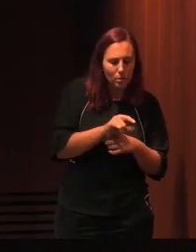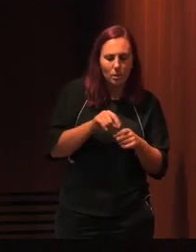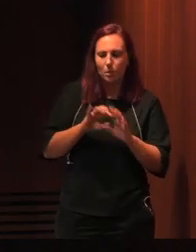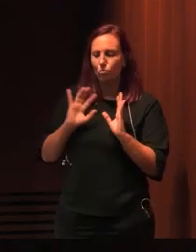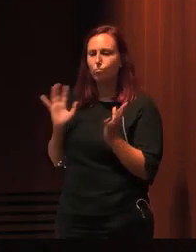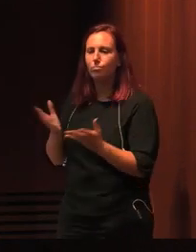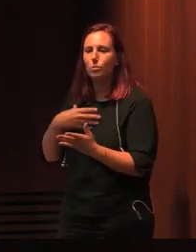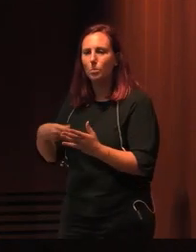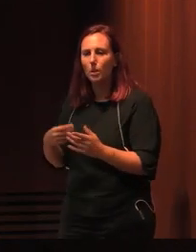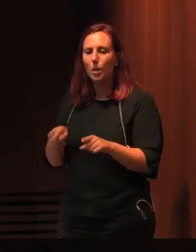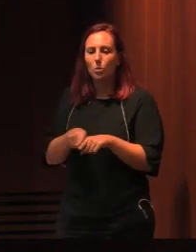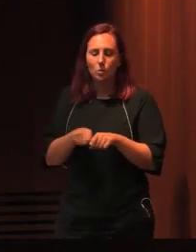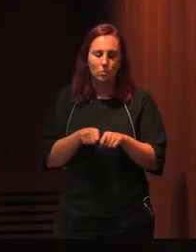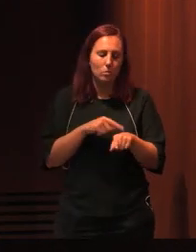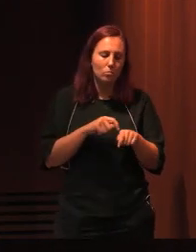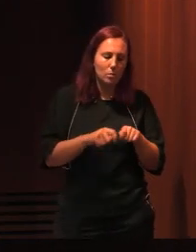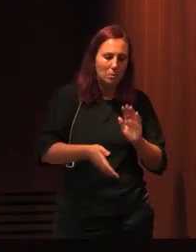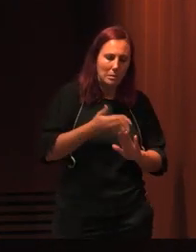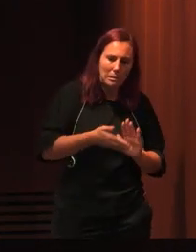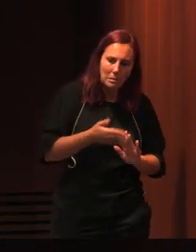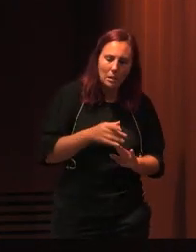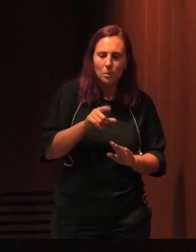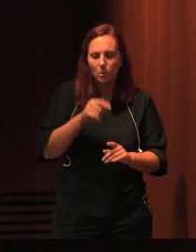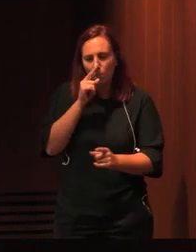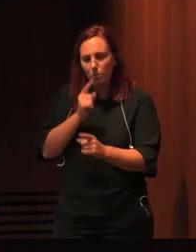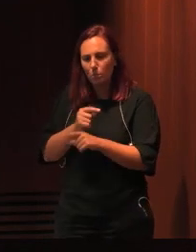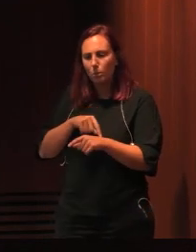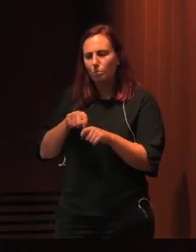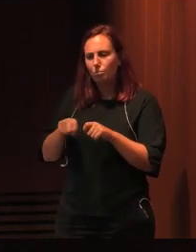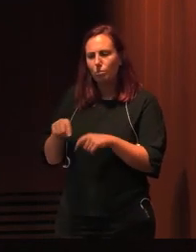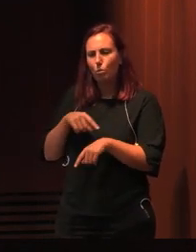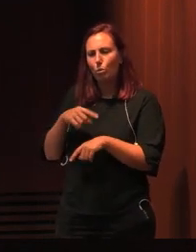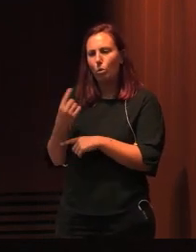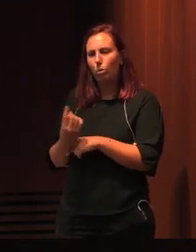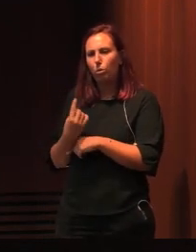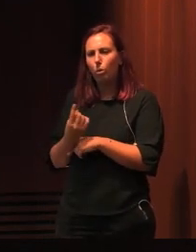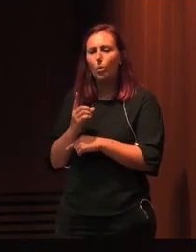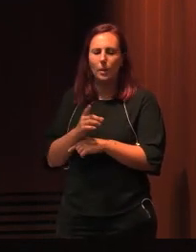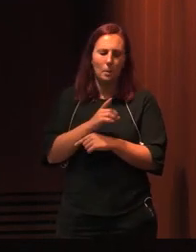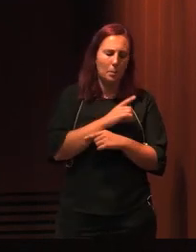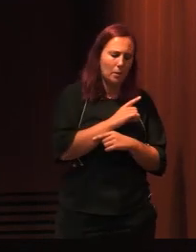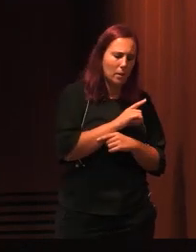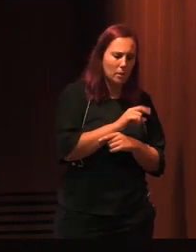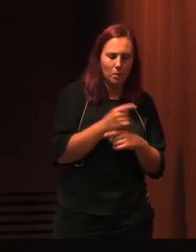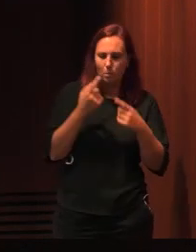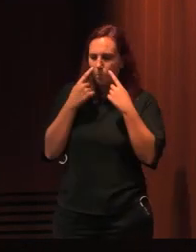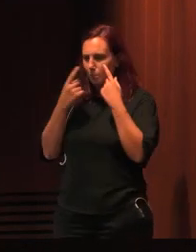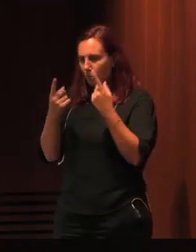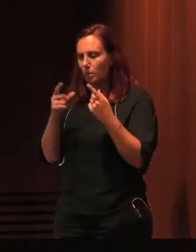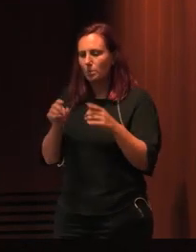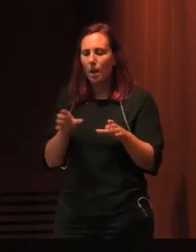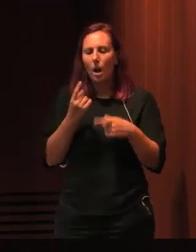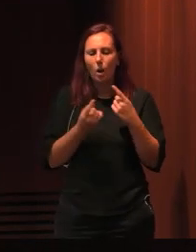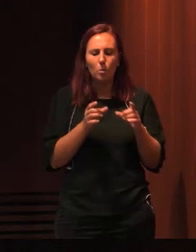imediato e acelerado e um tempo mais profundo e lento, entre o privado e o público, entre comunidades mais